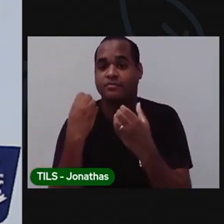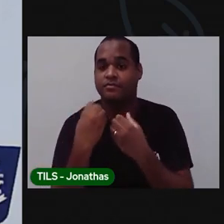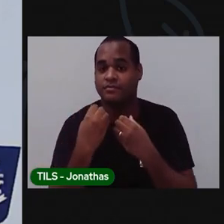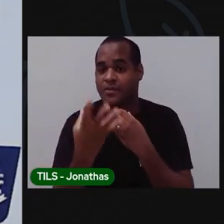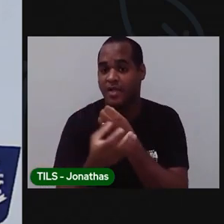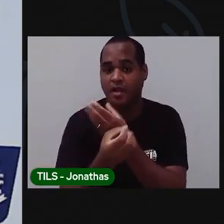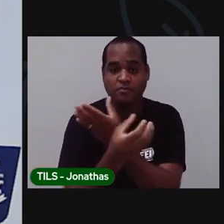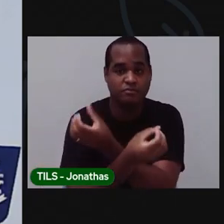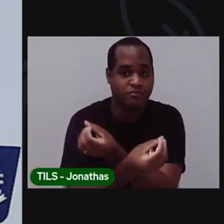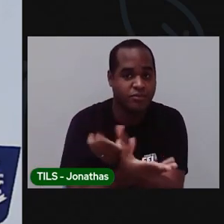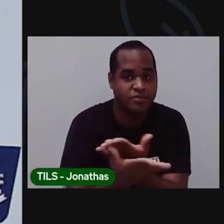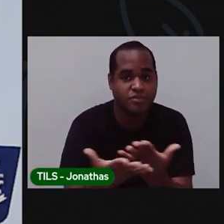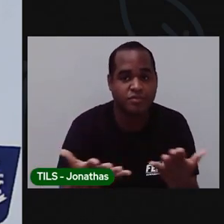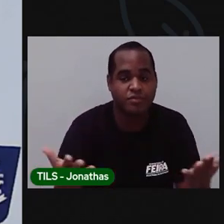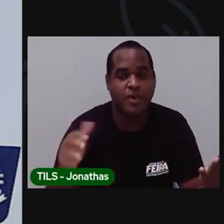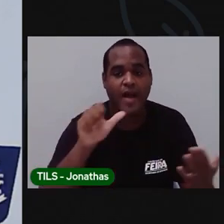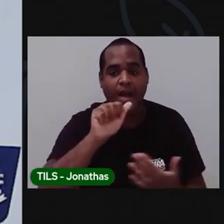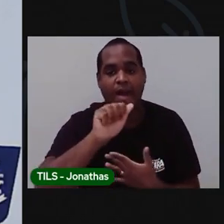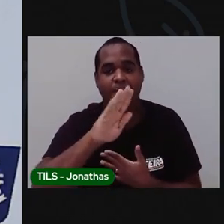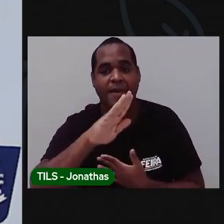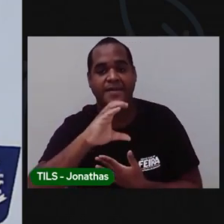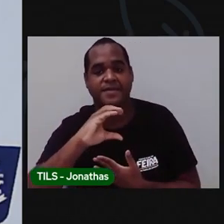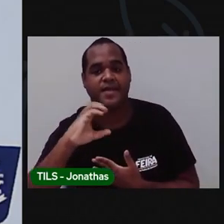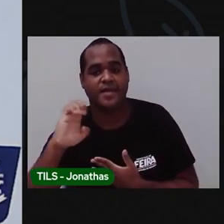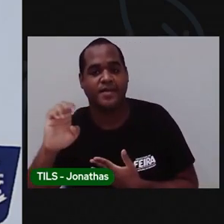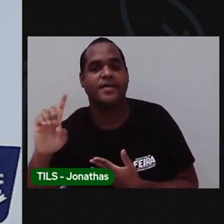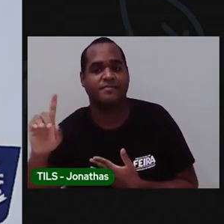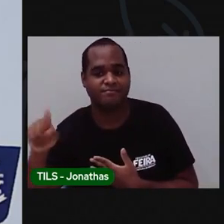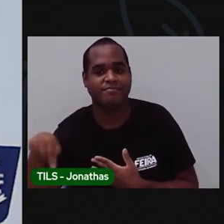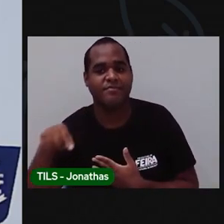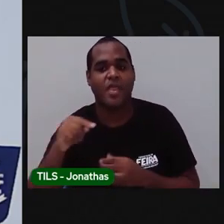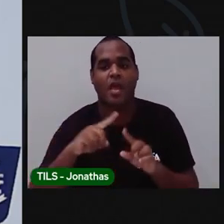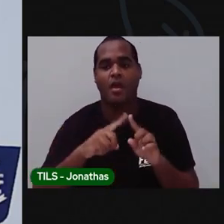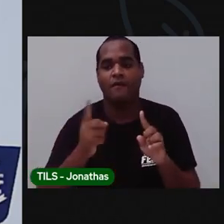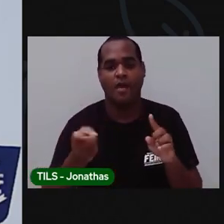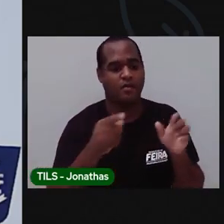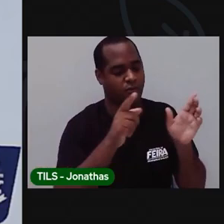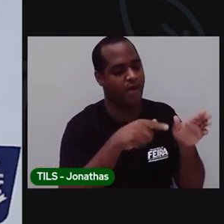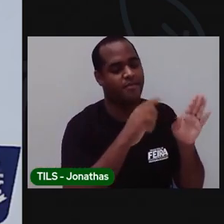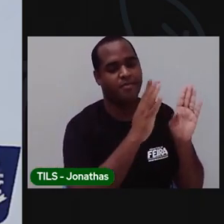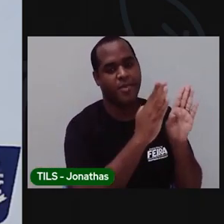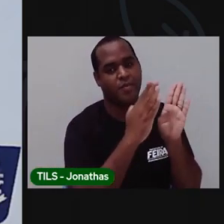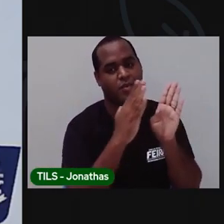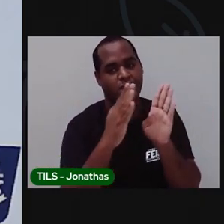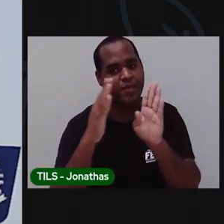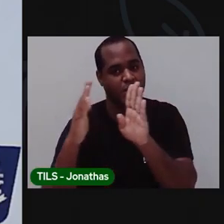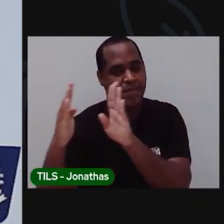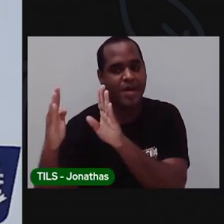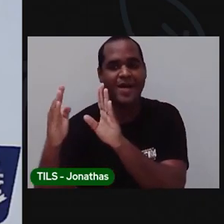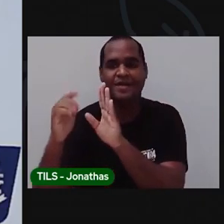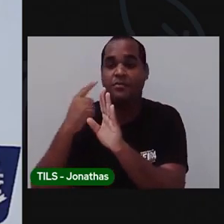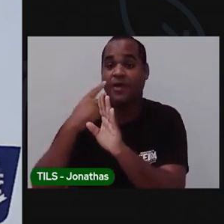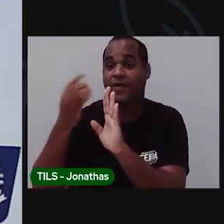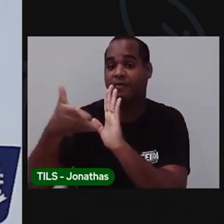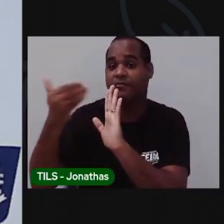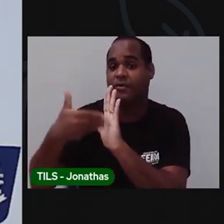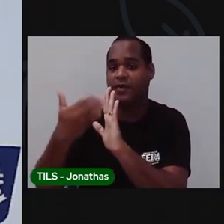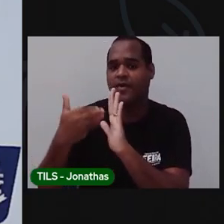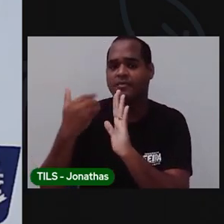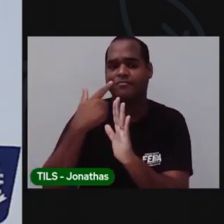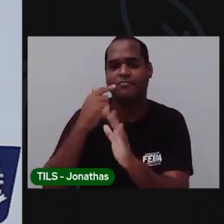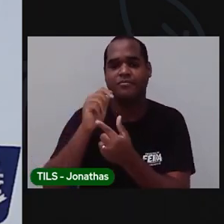cartas, as correspondências. Por ordem alfabética. Quando você vai em uma biblioteca. Todos os livros estão